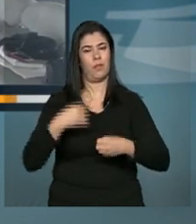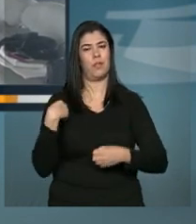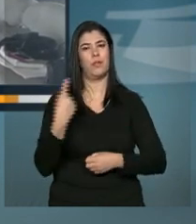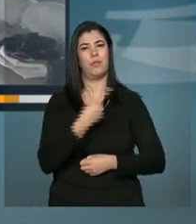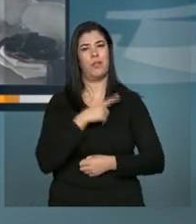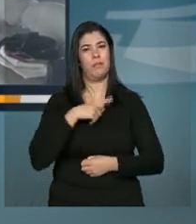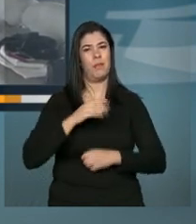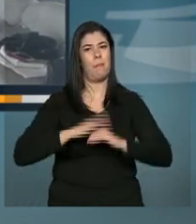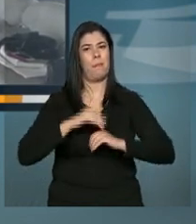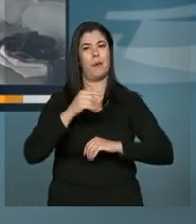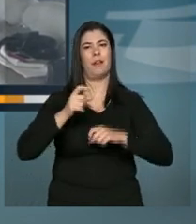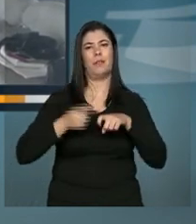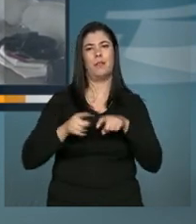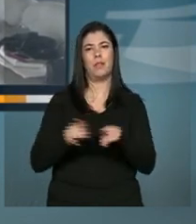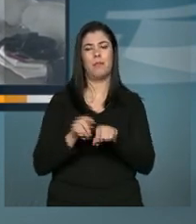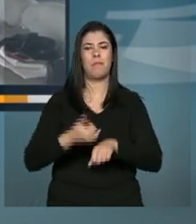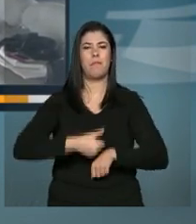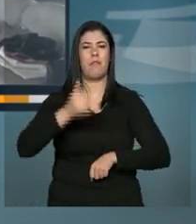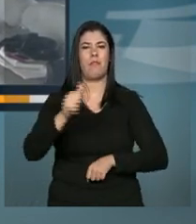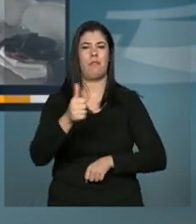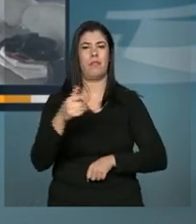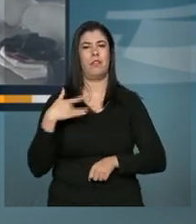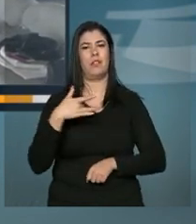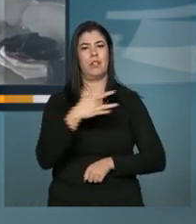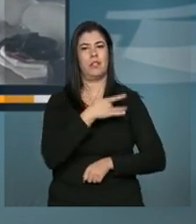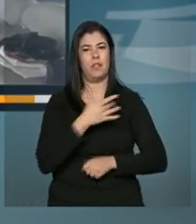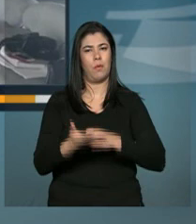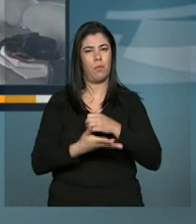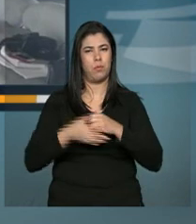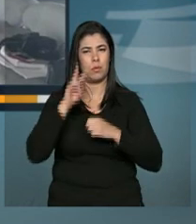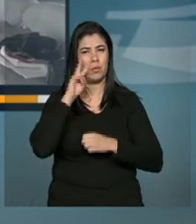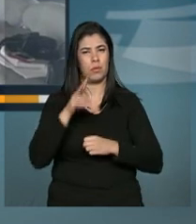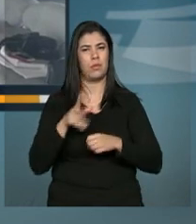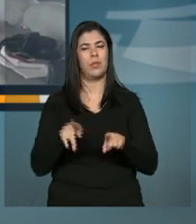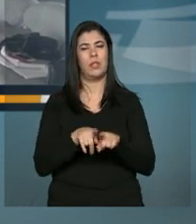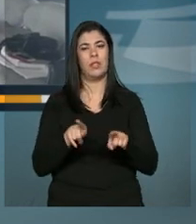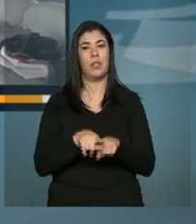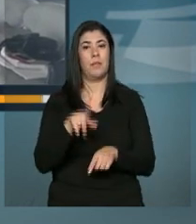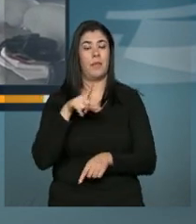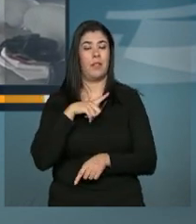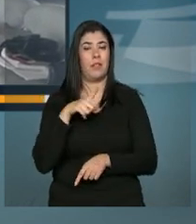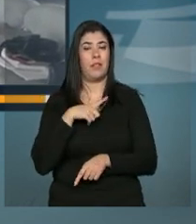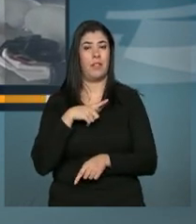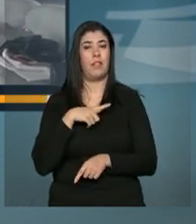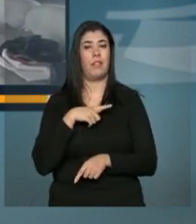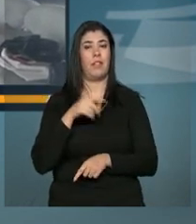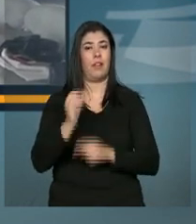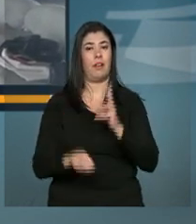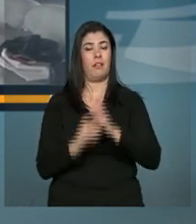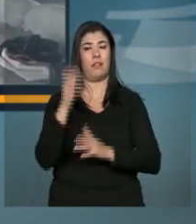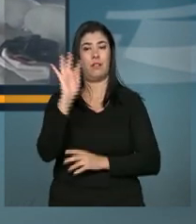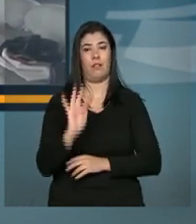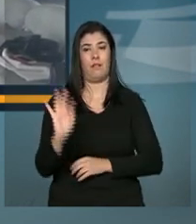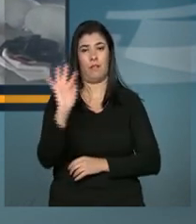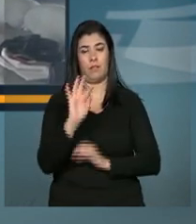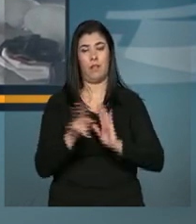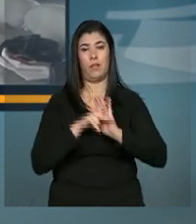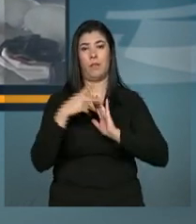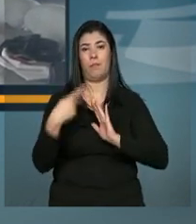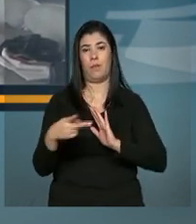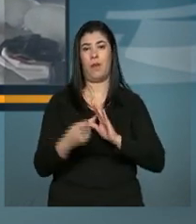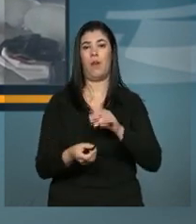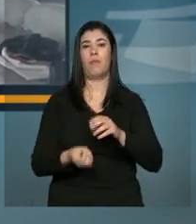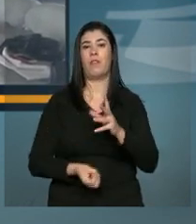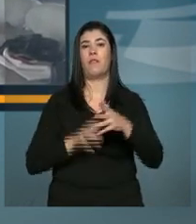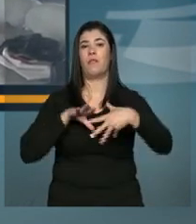Ter mais médicos, melhorar a qualidade da saúde na atenção básica e ter a nossa Faculdade de Medicina, que era um